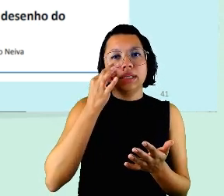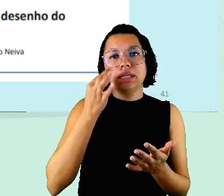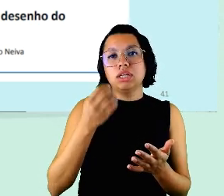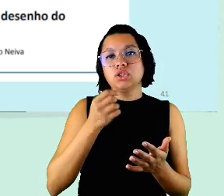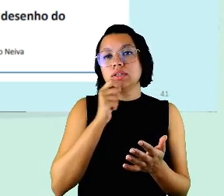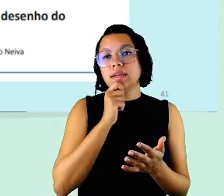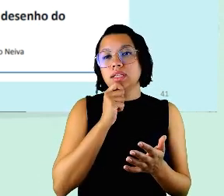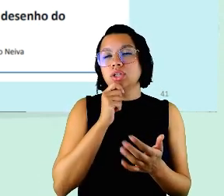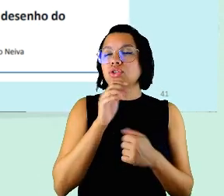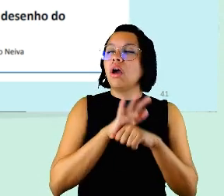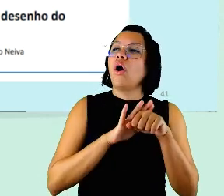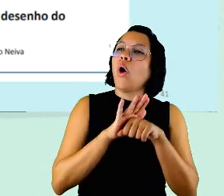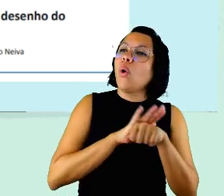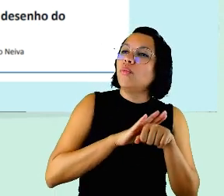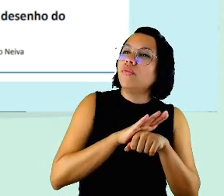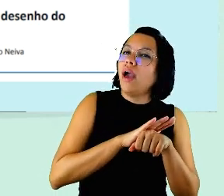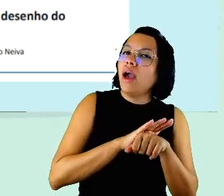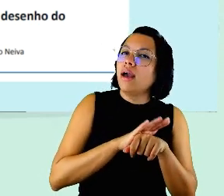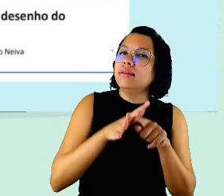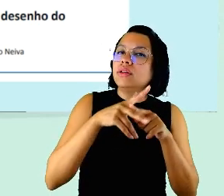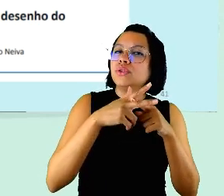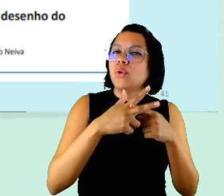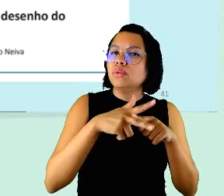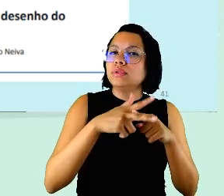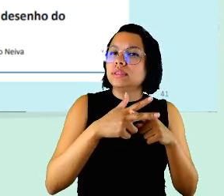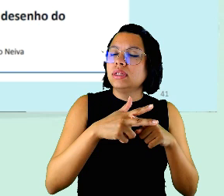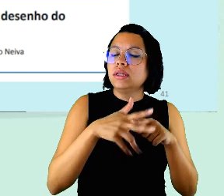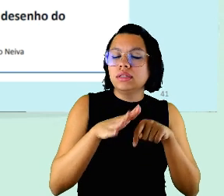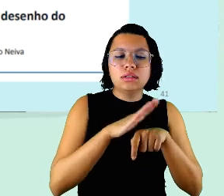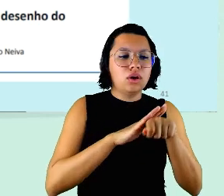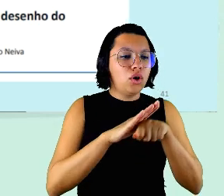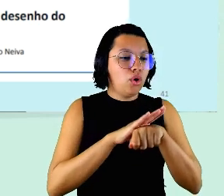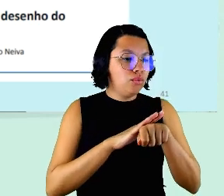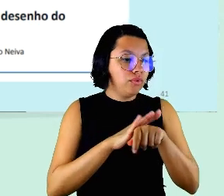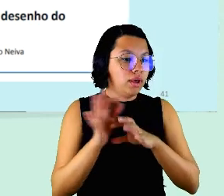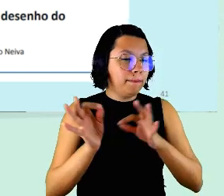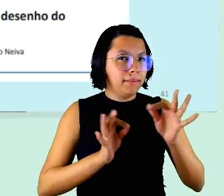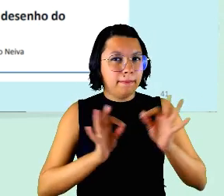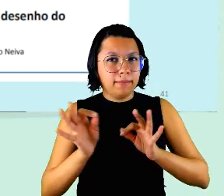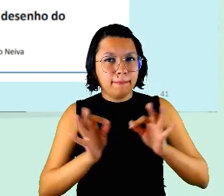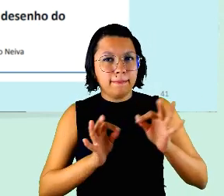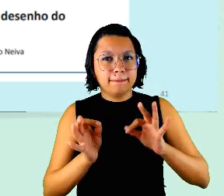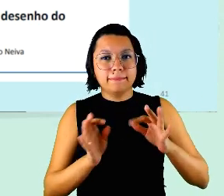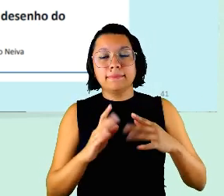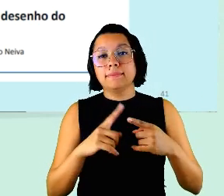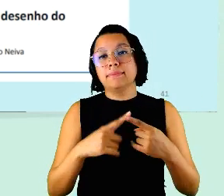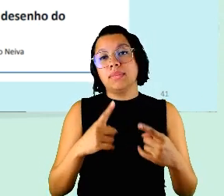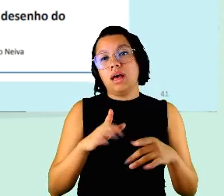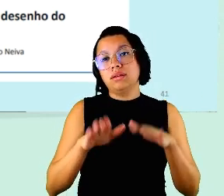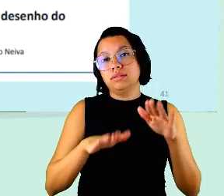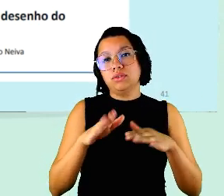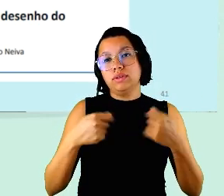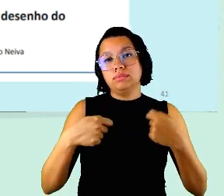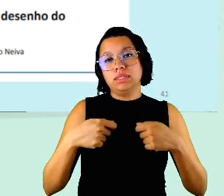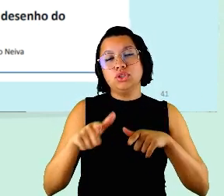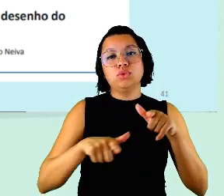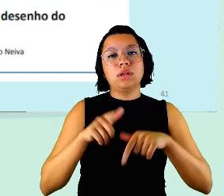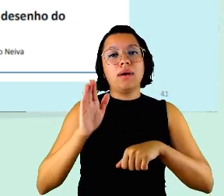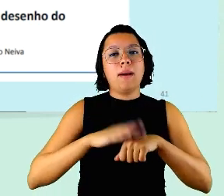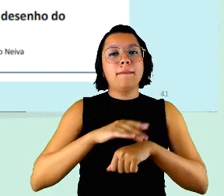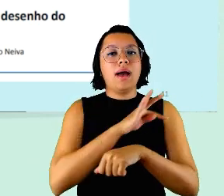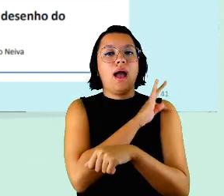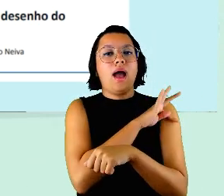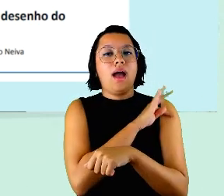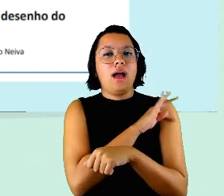conversando a gente vai consertando a gente vai vai aparando arestas mas talvez a gente precise de um trabalho mais técnico de